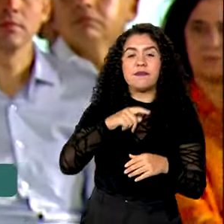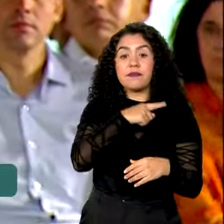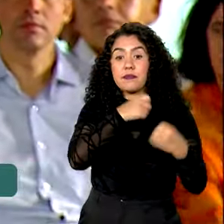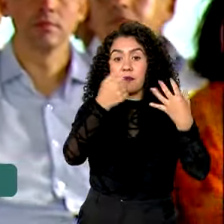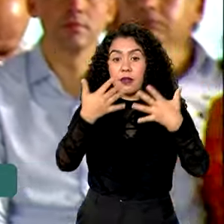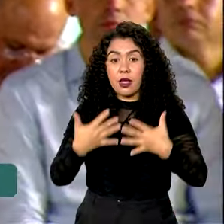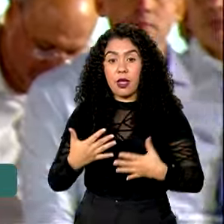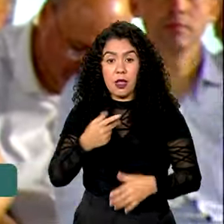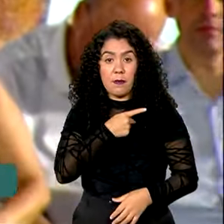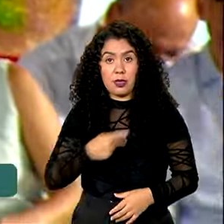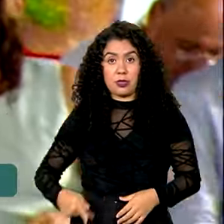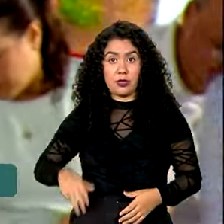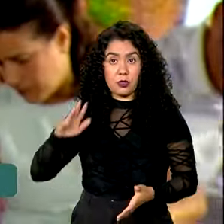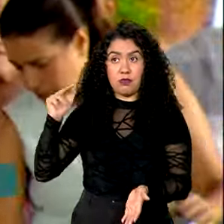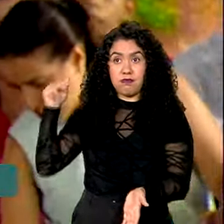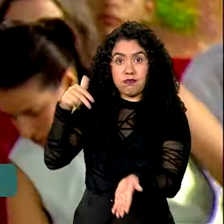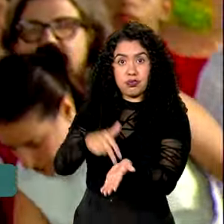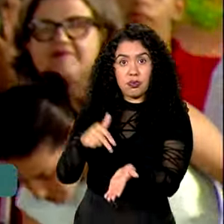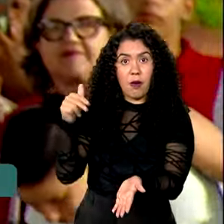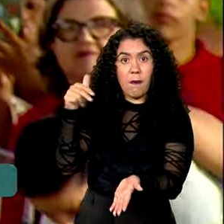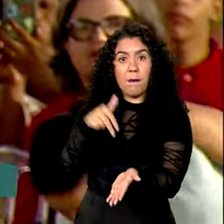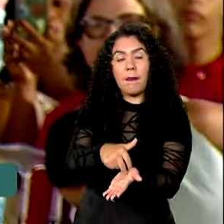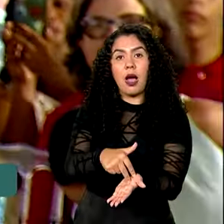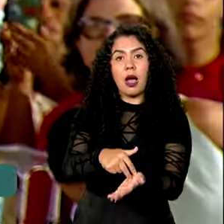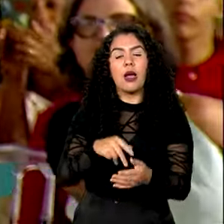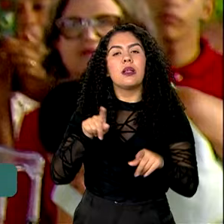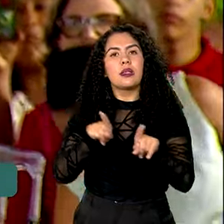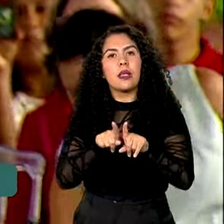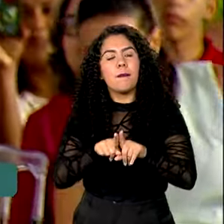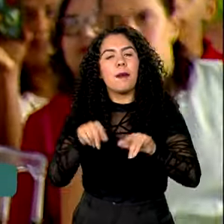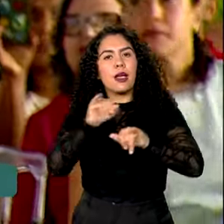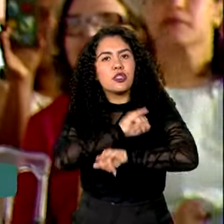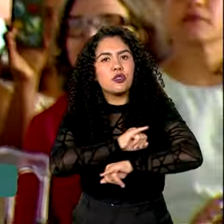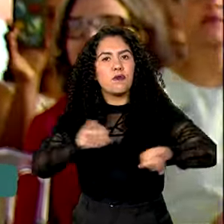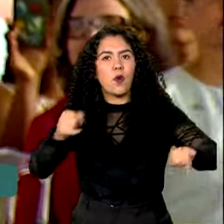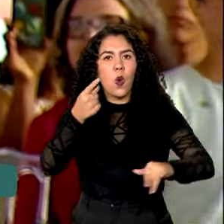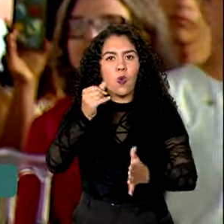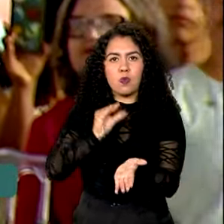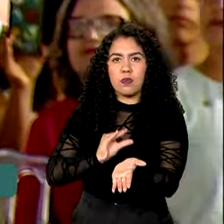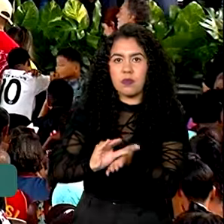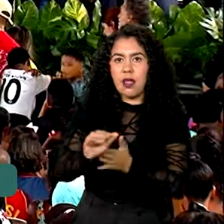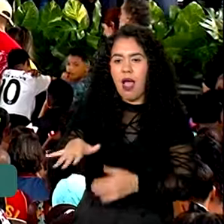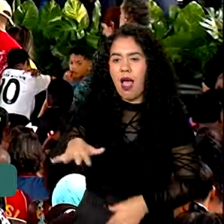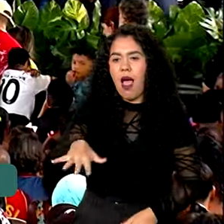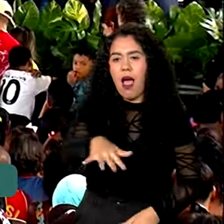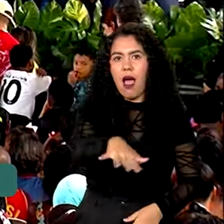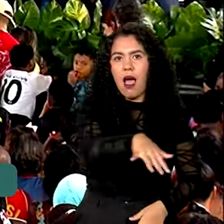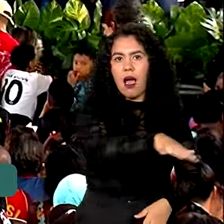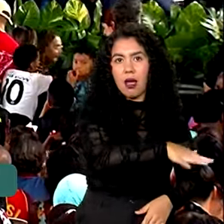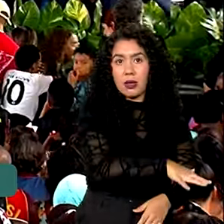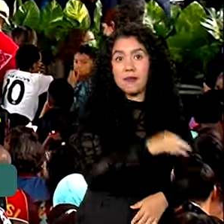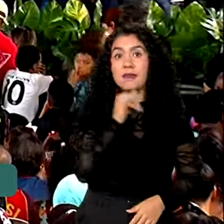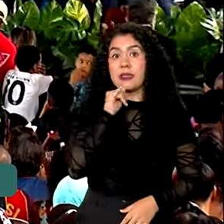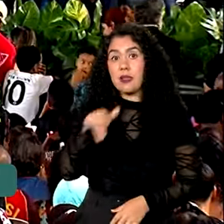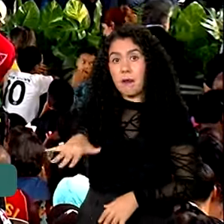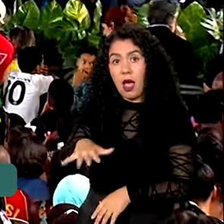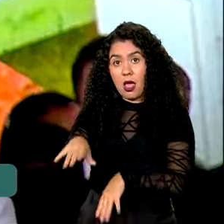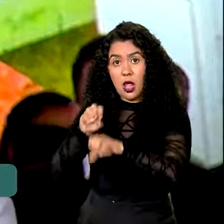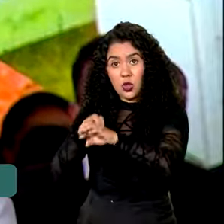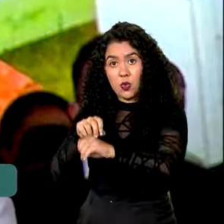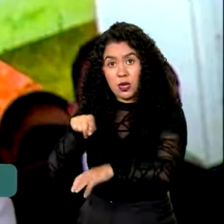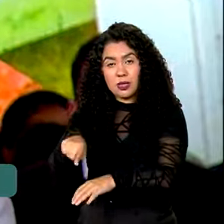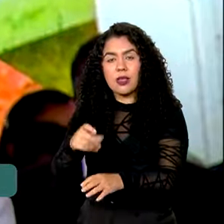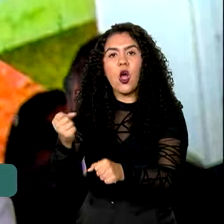em 2024. Desta vez, o presidente anunciou investimentos em diversas áreas. Na área da educação, são dois